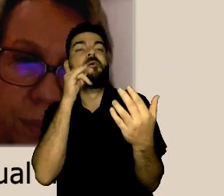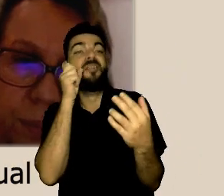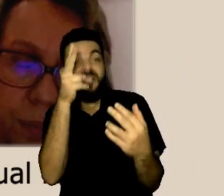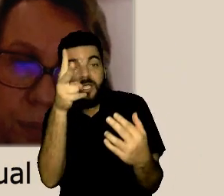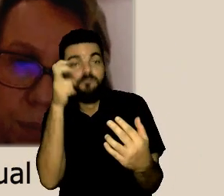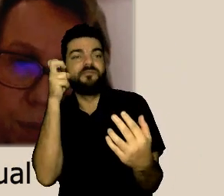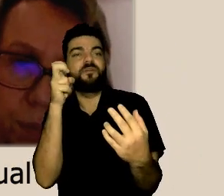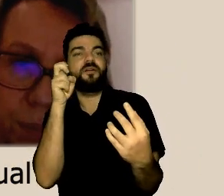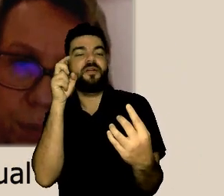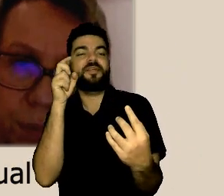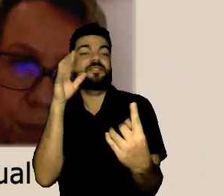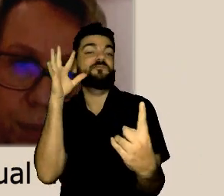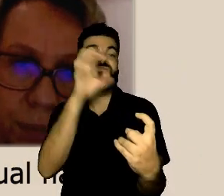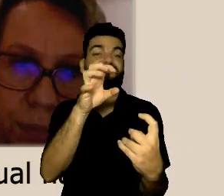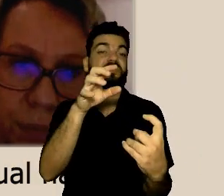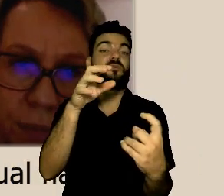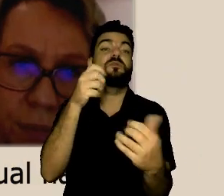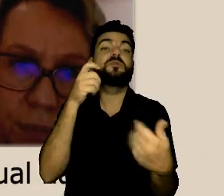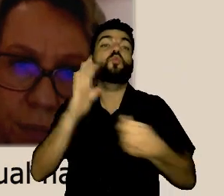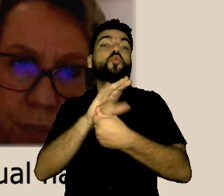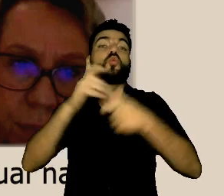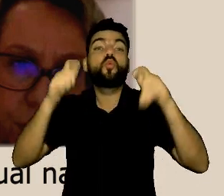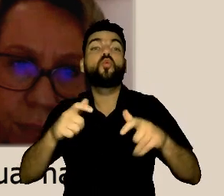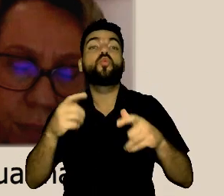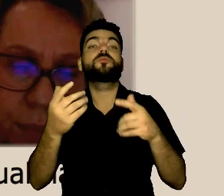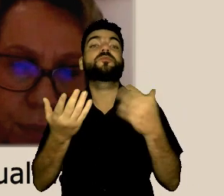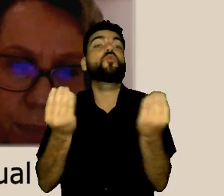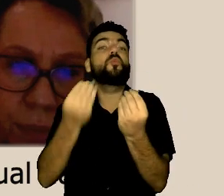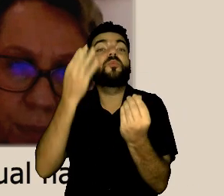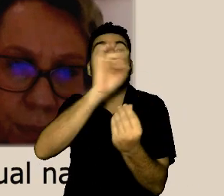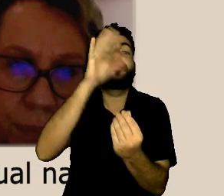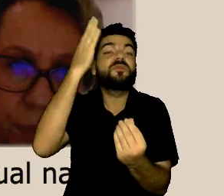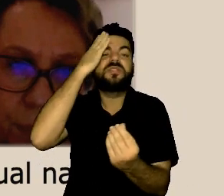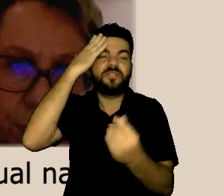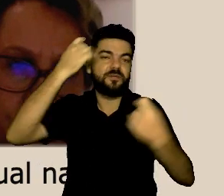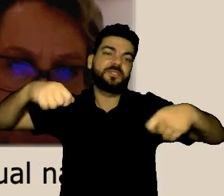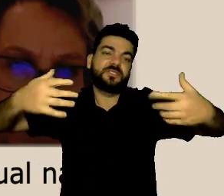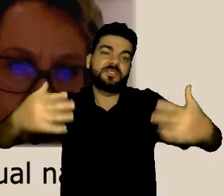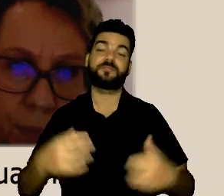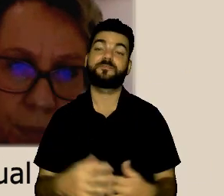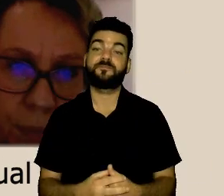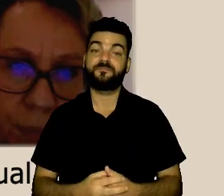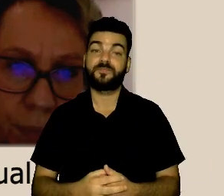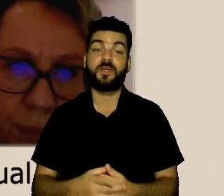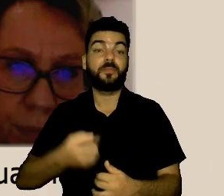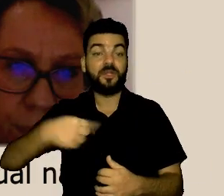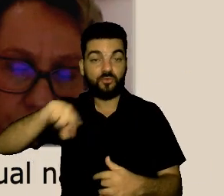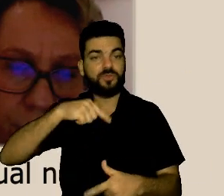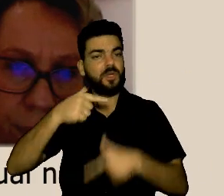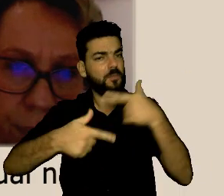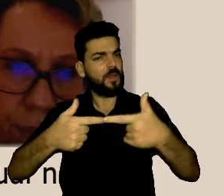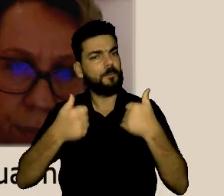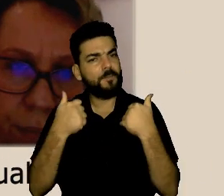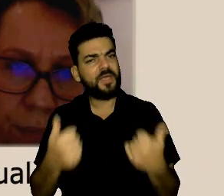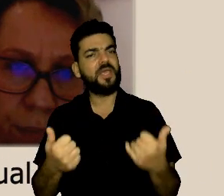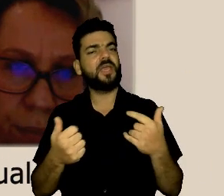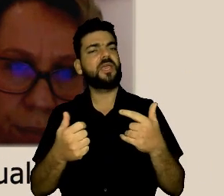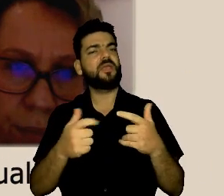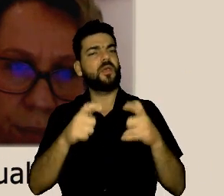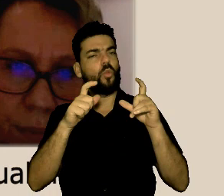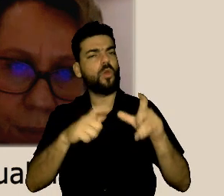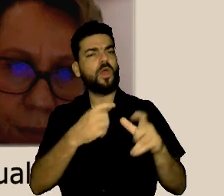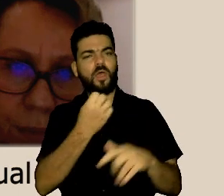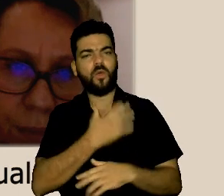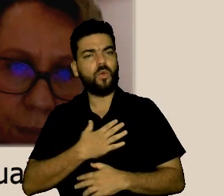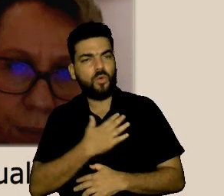institucional sadio, que respeite a dignidade e que proteja todos os seus membros. Então,